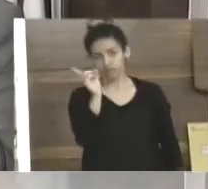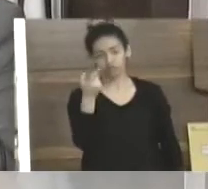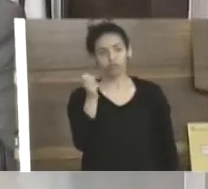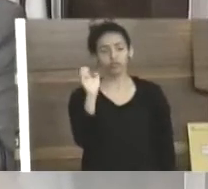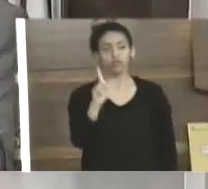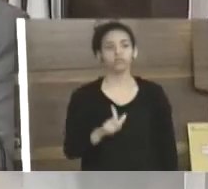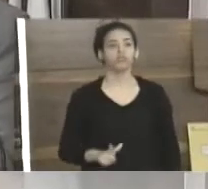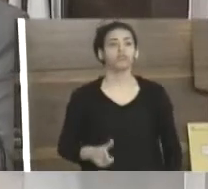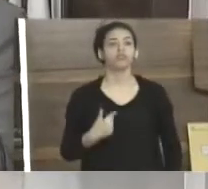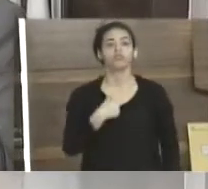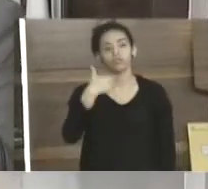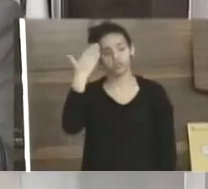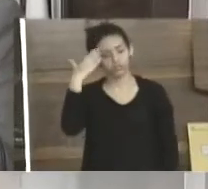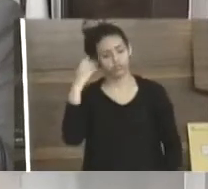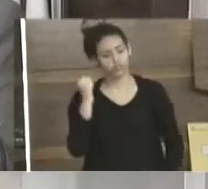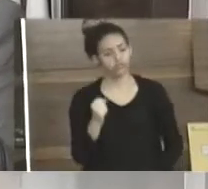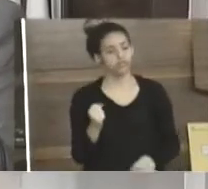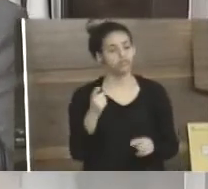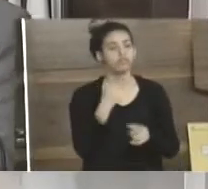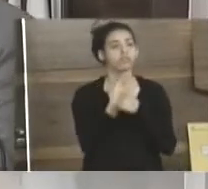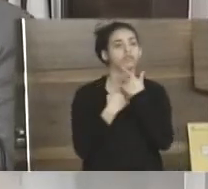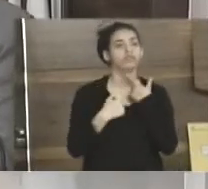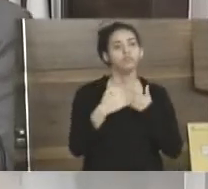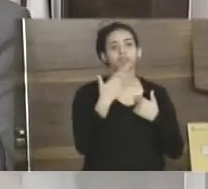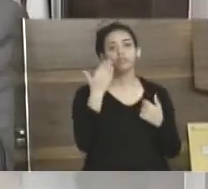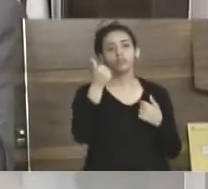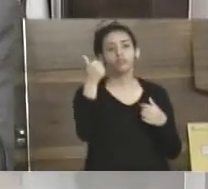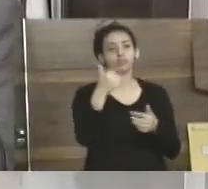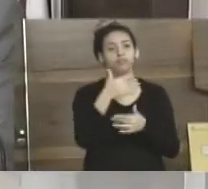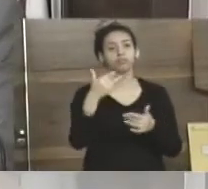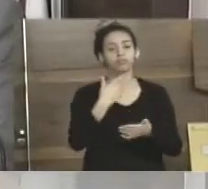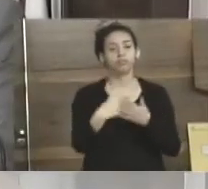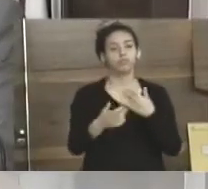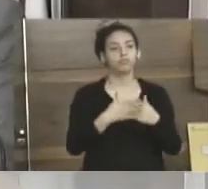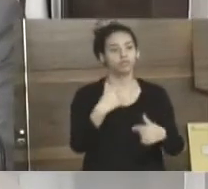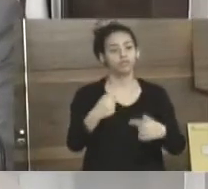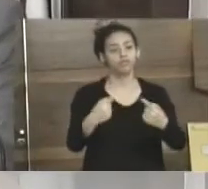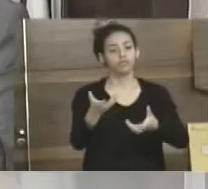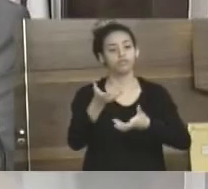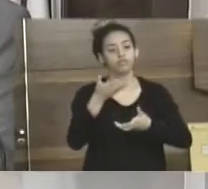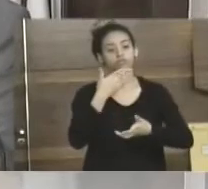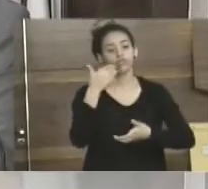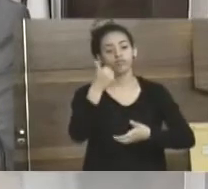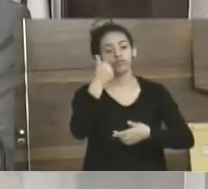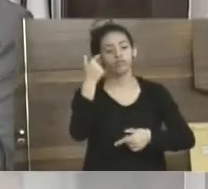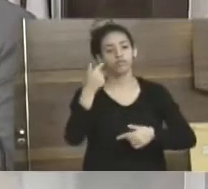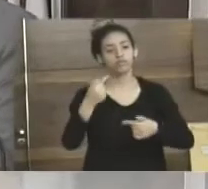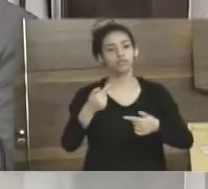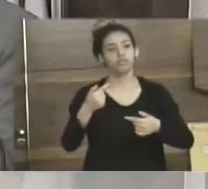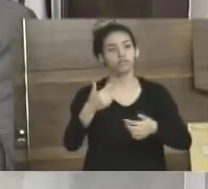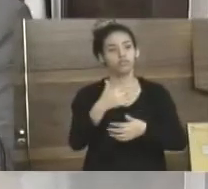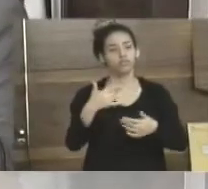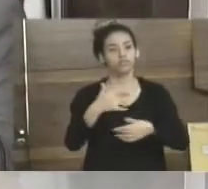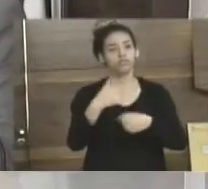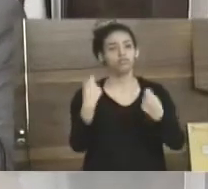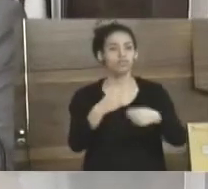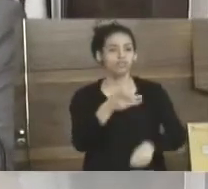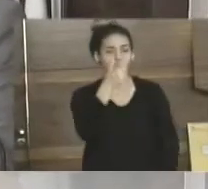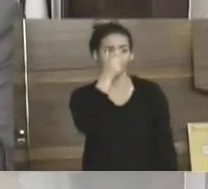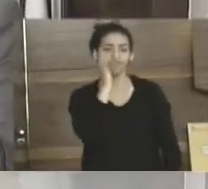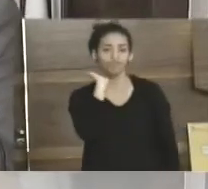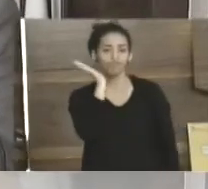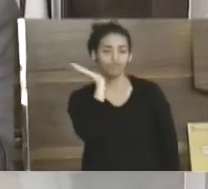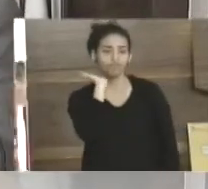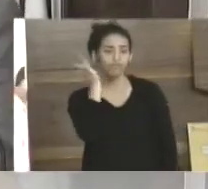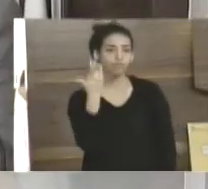muito pelo contrário. Eu sei da vontade dele de melhorar a cidade, porque qualquer político quer melhorar a sua cidade. Tem que ser muito, me desculpe a palavra, burro em